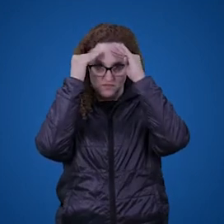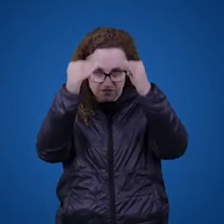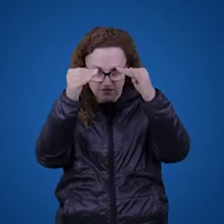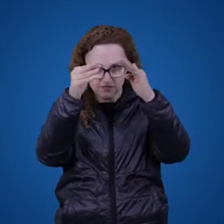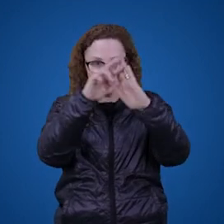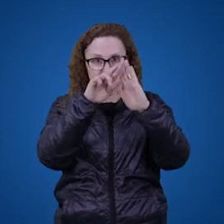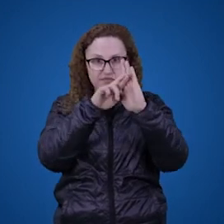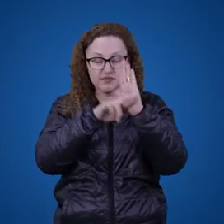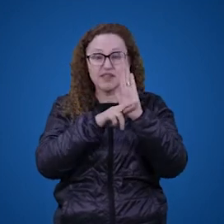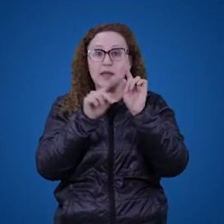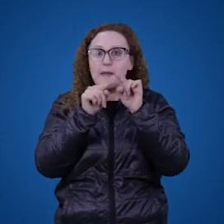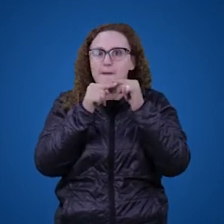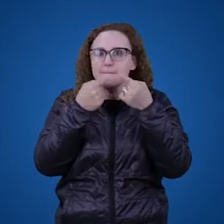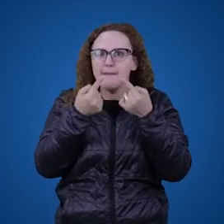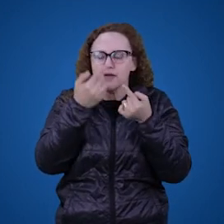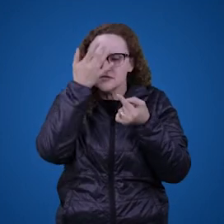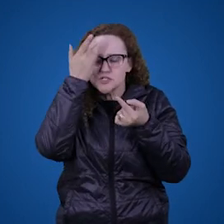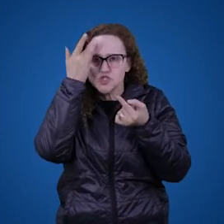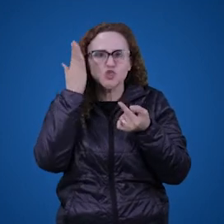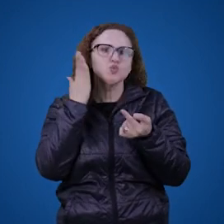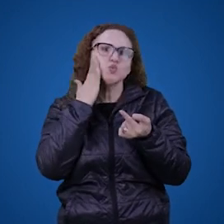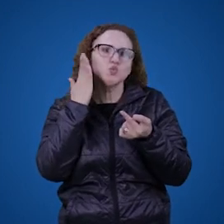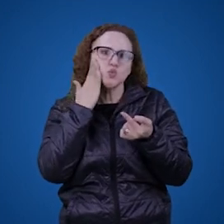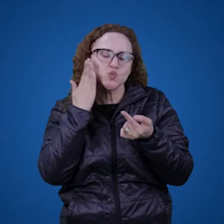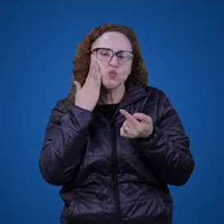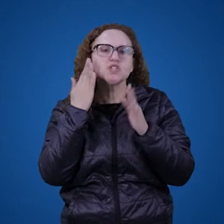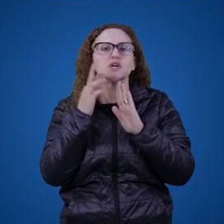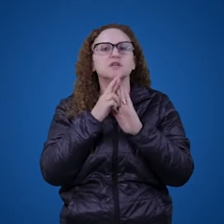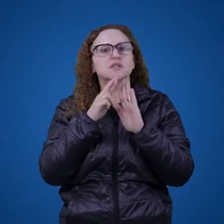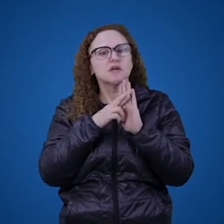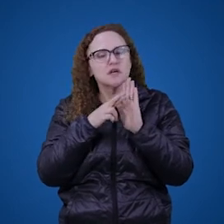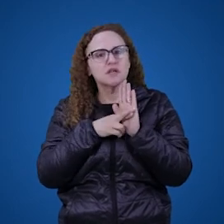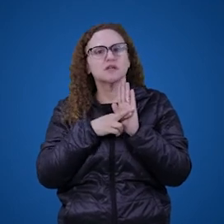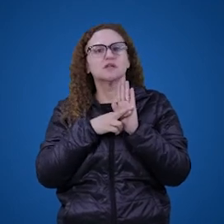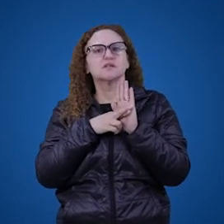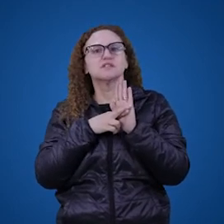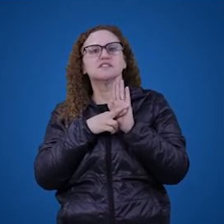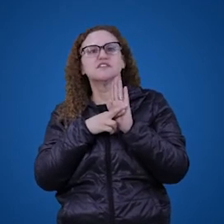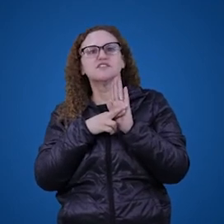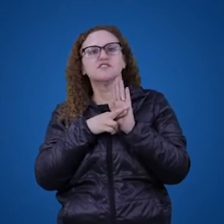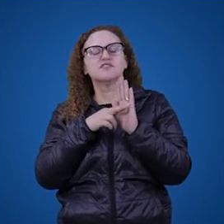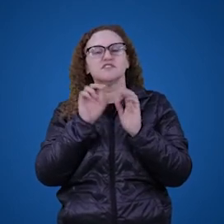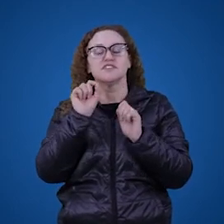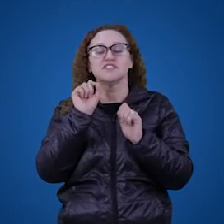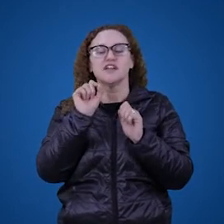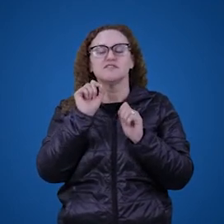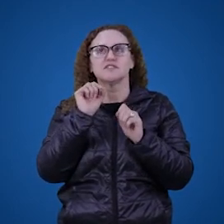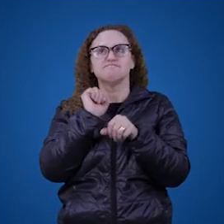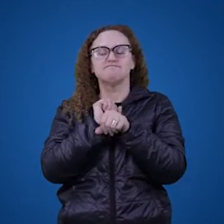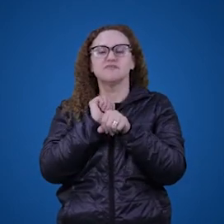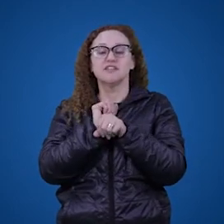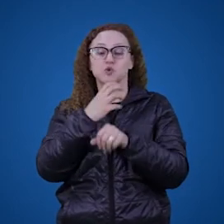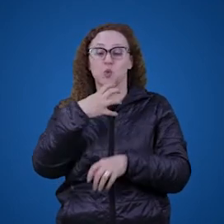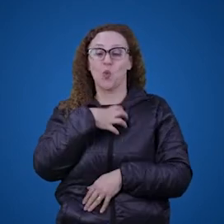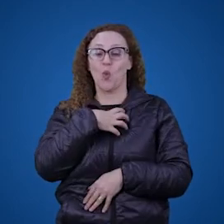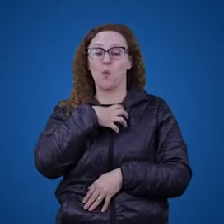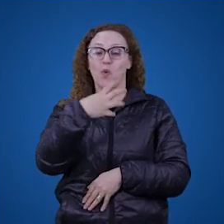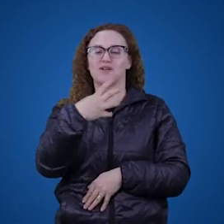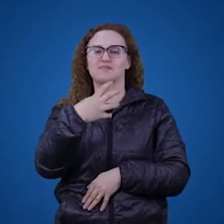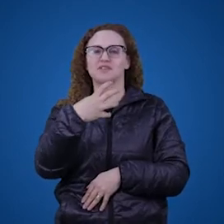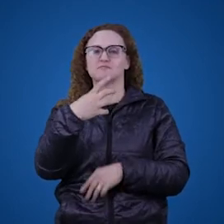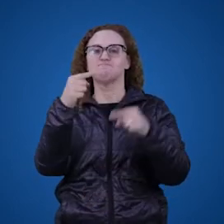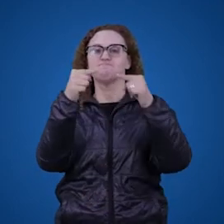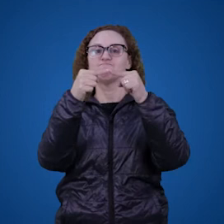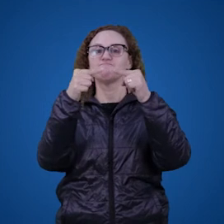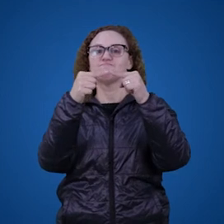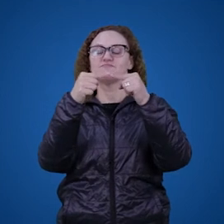Mas, uma vez que a pessoa domina as regras do jogo, ela pode esperar comportamentos específicos que condizem